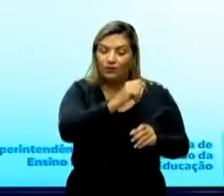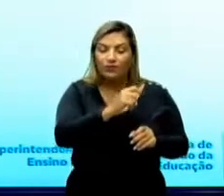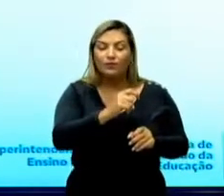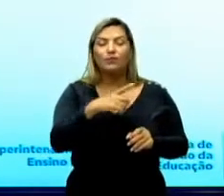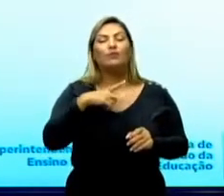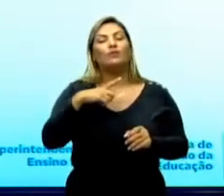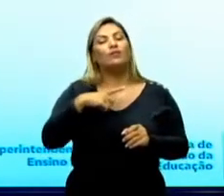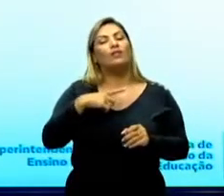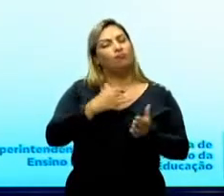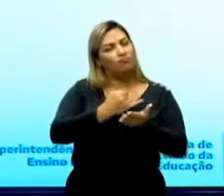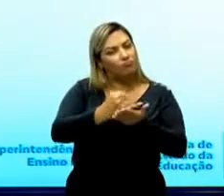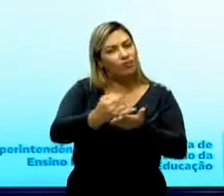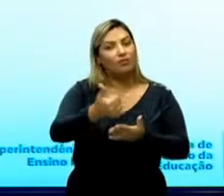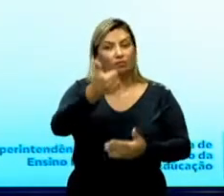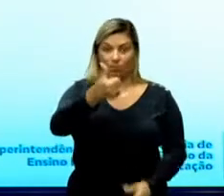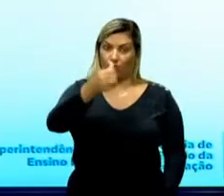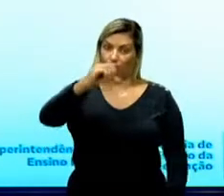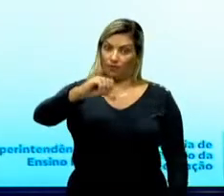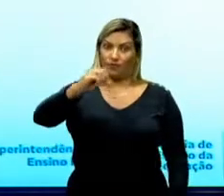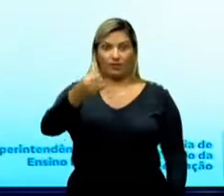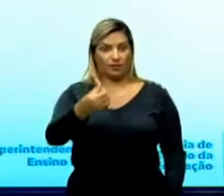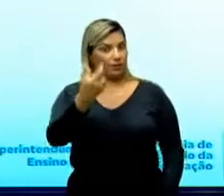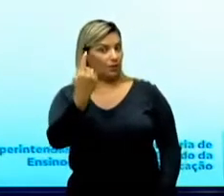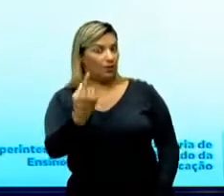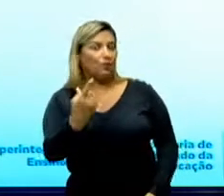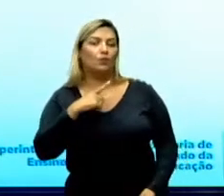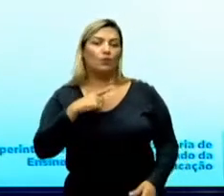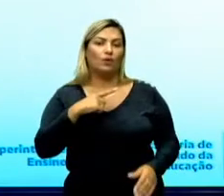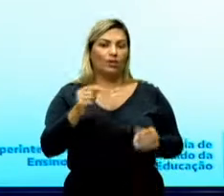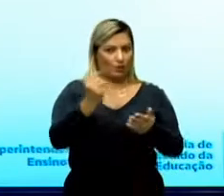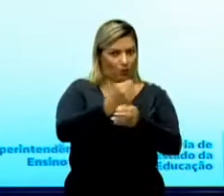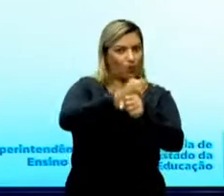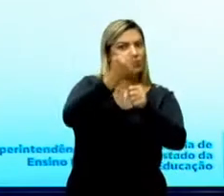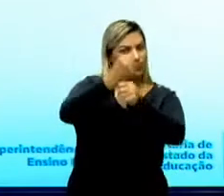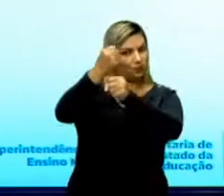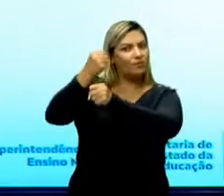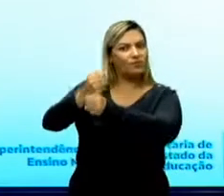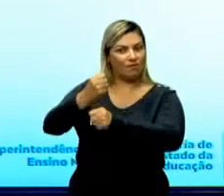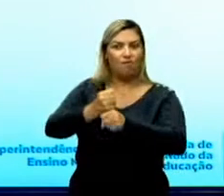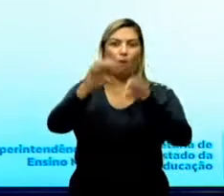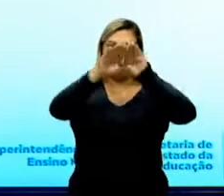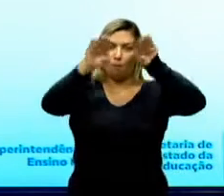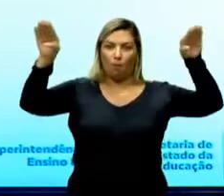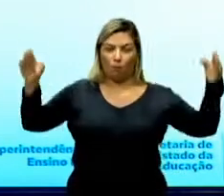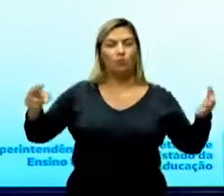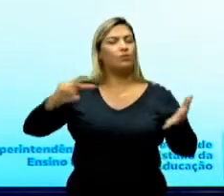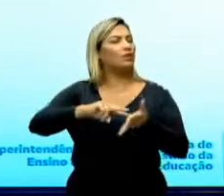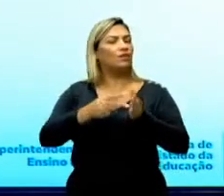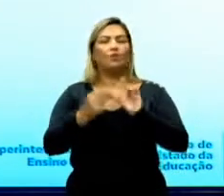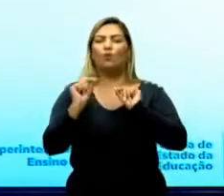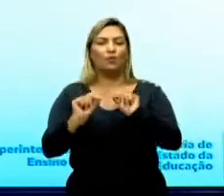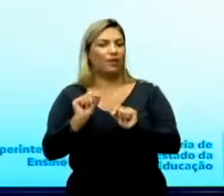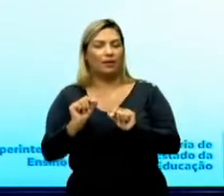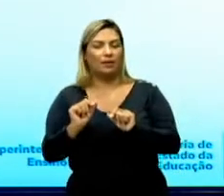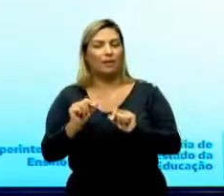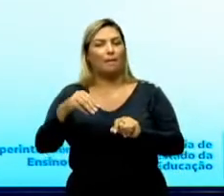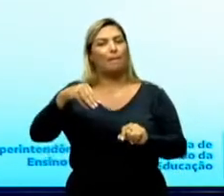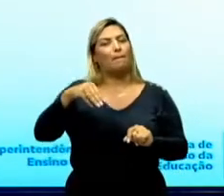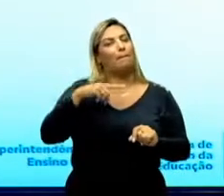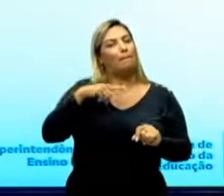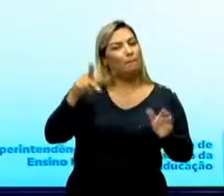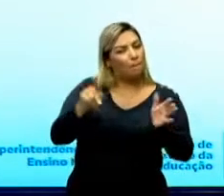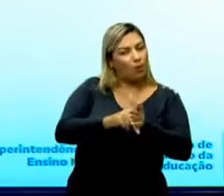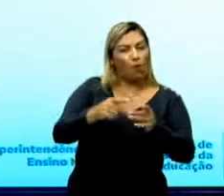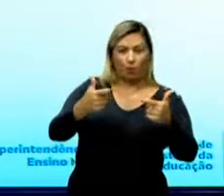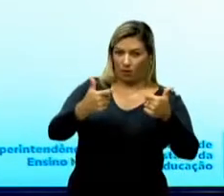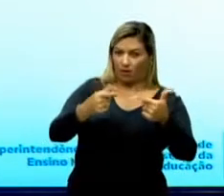iniciado em 1961, com a construção do muro, que significou A, materialização da Guerra